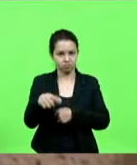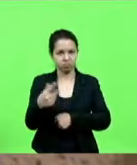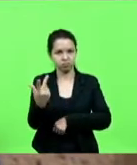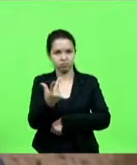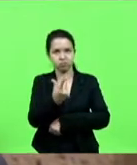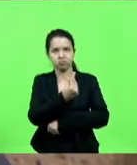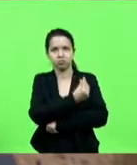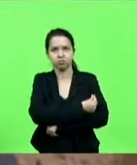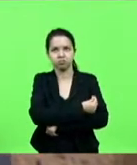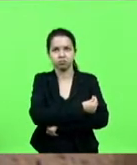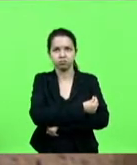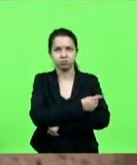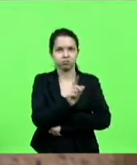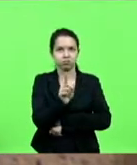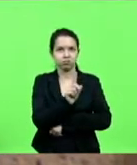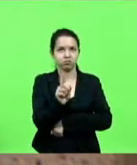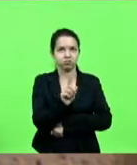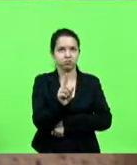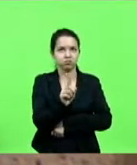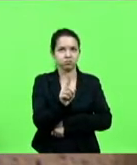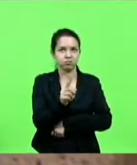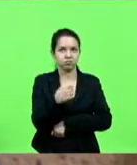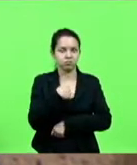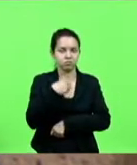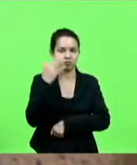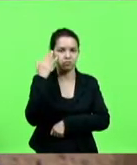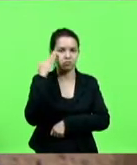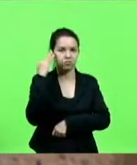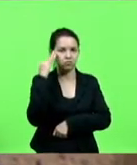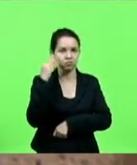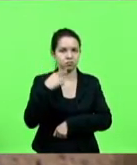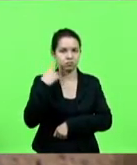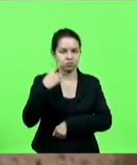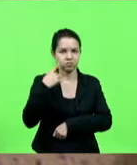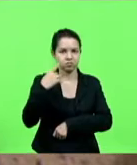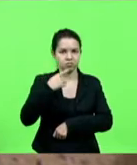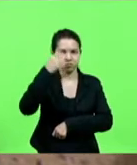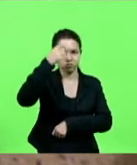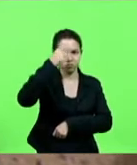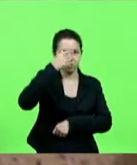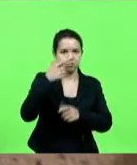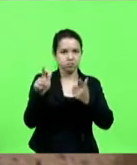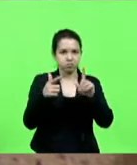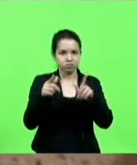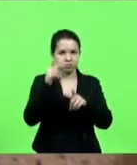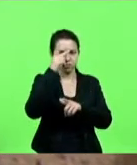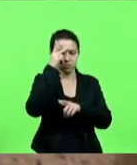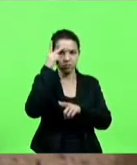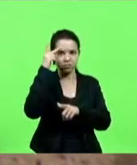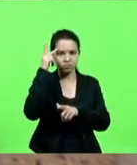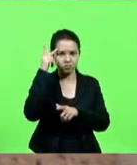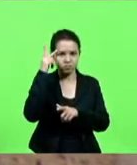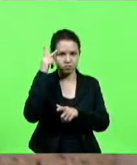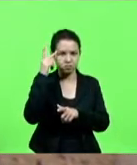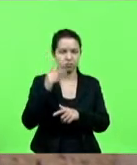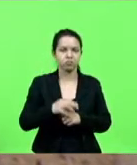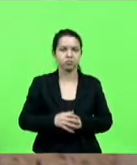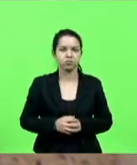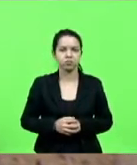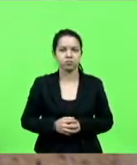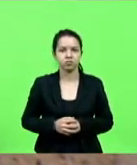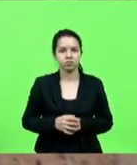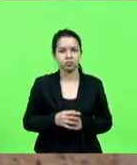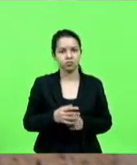Eu entendi bem isso, deputado Scudelar, que e outras pessoas que estiveram, infelizmente, ouvindo.